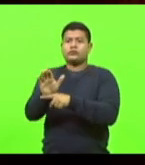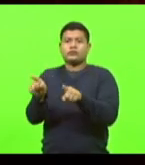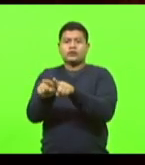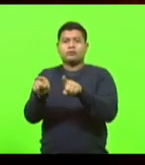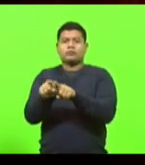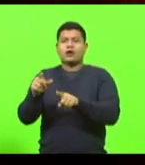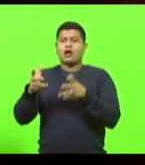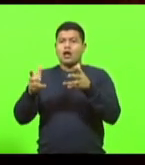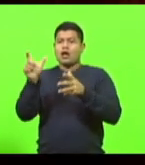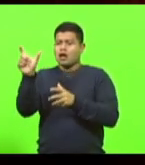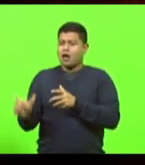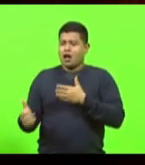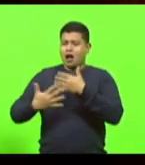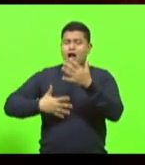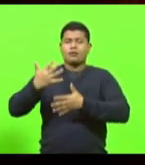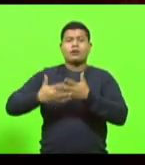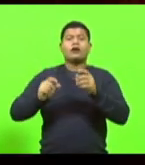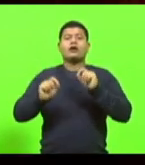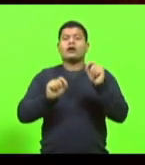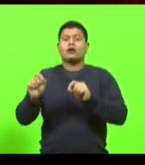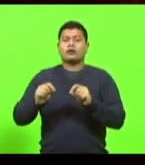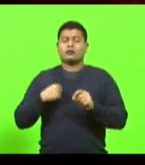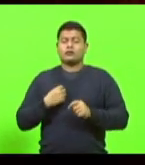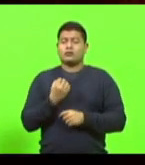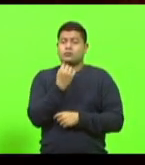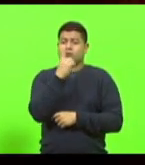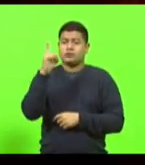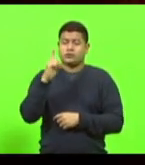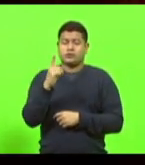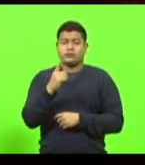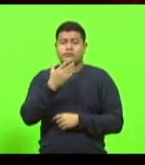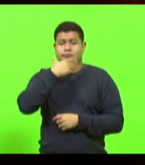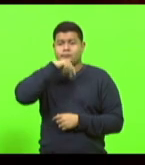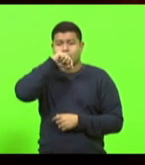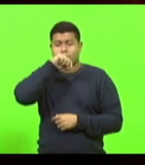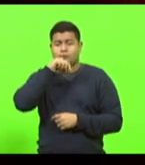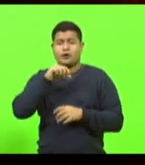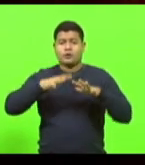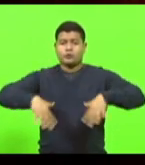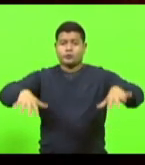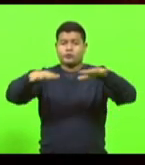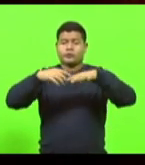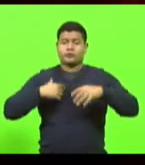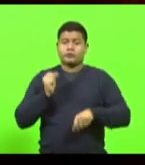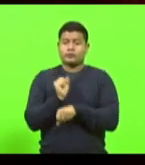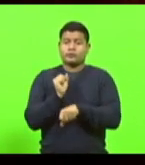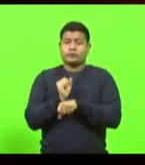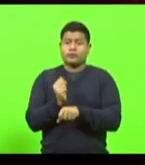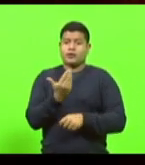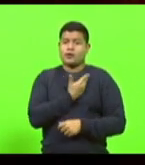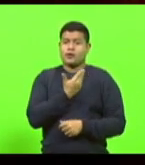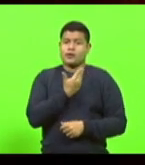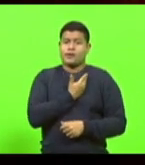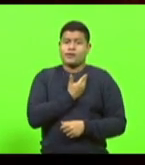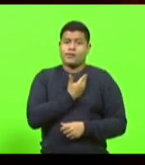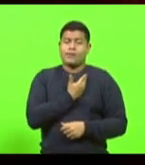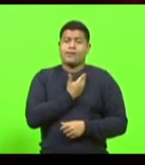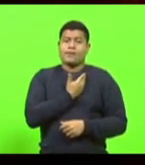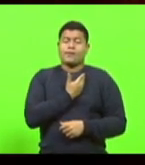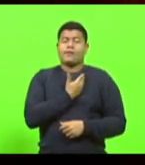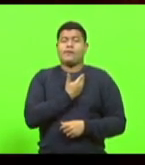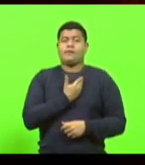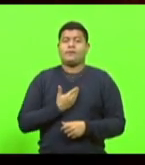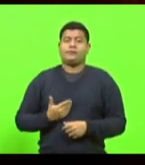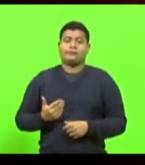Um abraço a todos, um bom dia dos pais a todos e esperamos que o nosso amigo deputado Sargento Lima